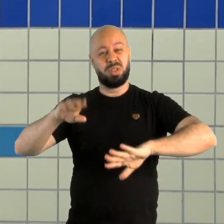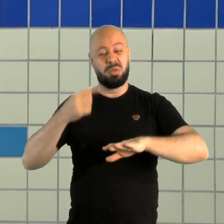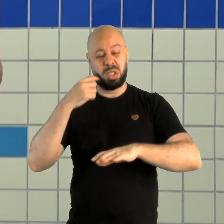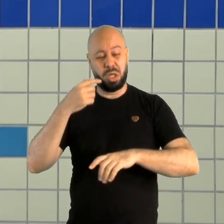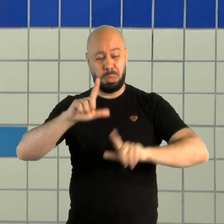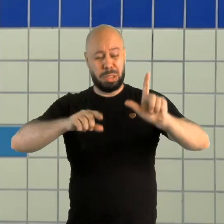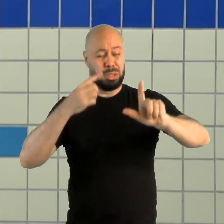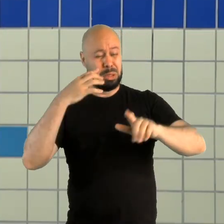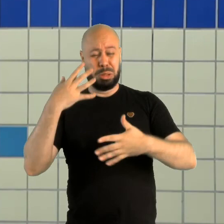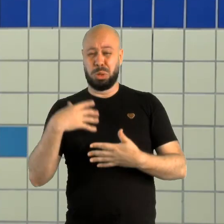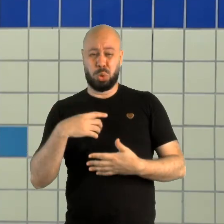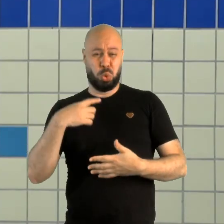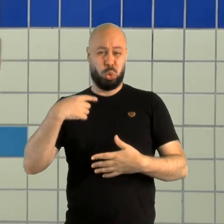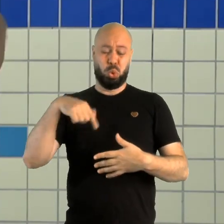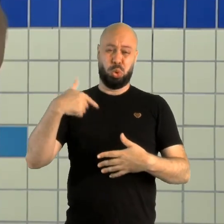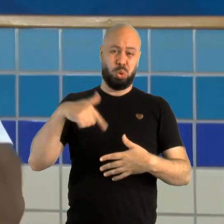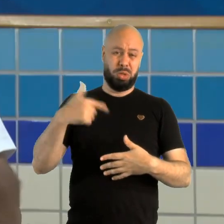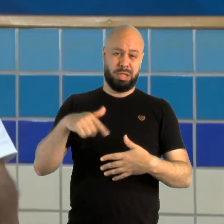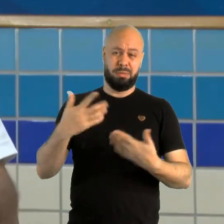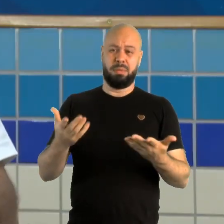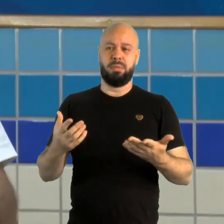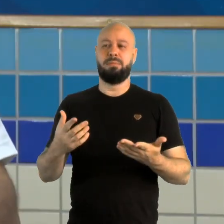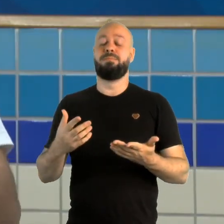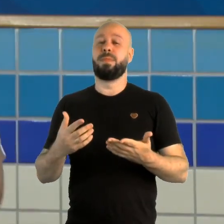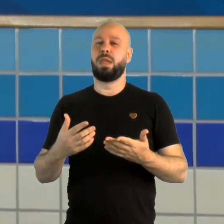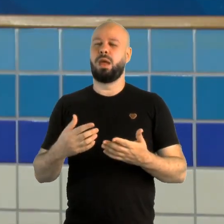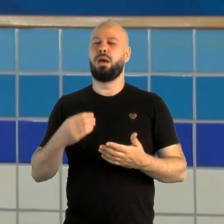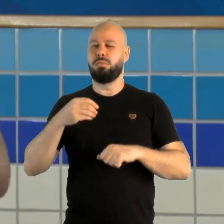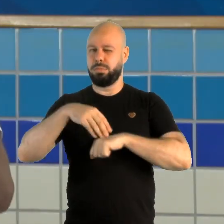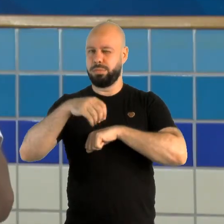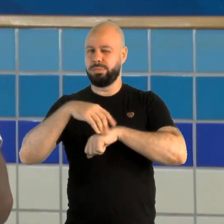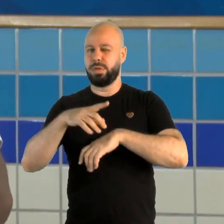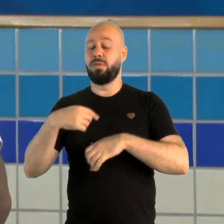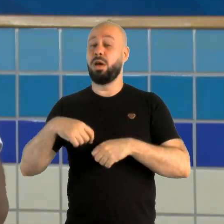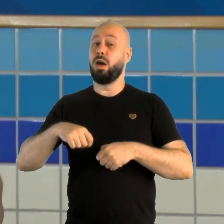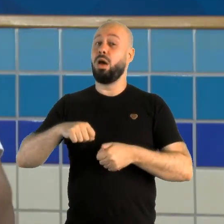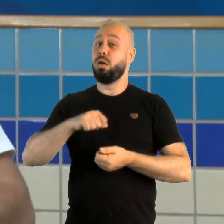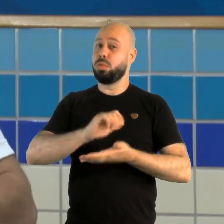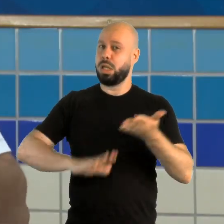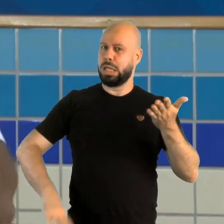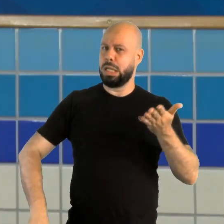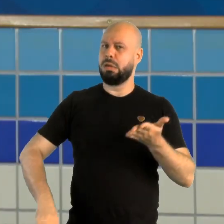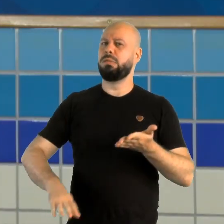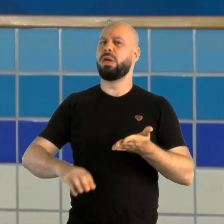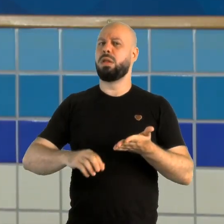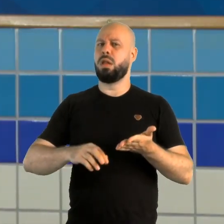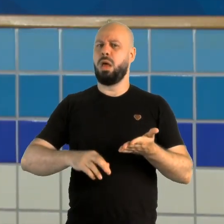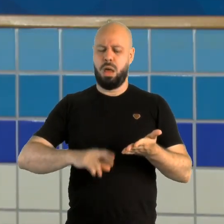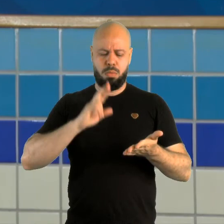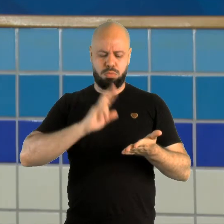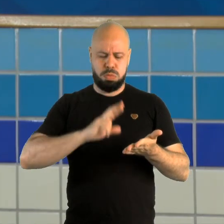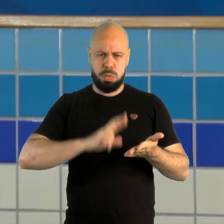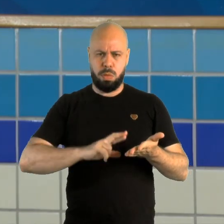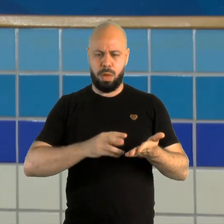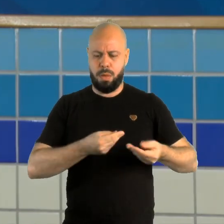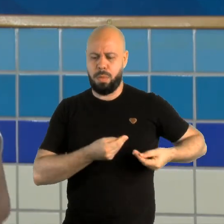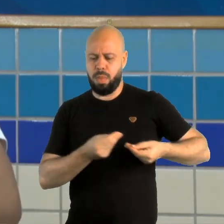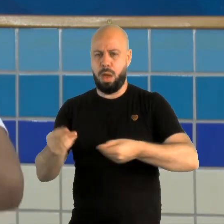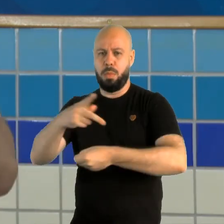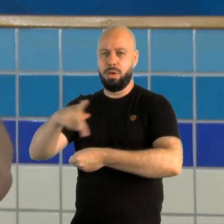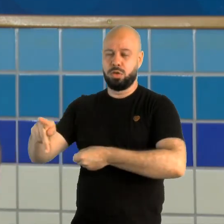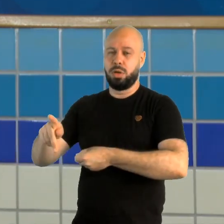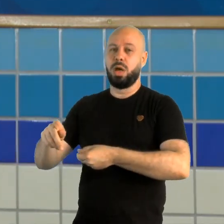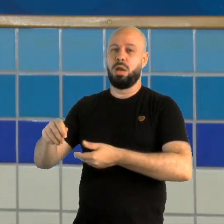tendo. Então, é muito importante, recadinho dado, façam as atividades, devolvam o gabarito para os seus professores,